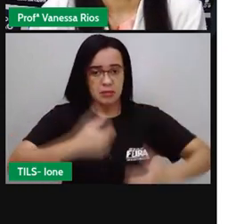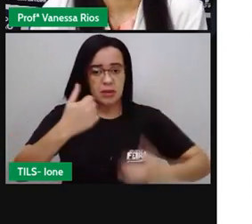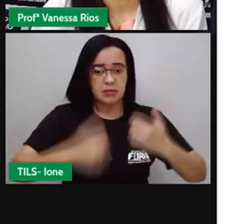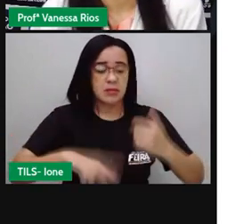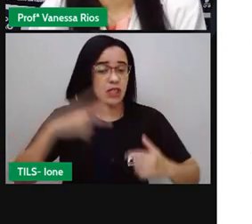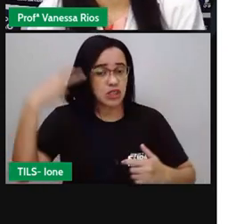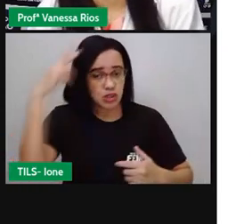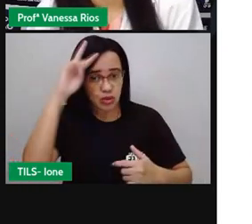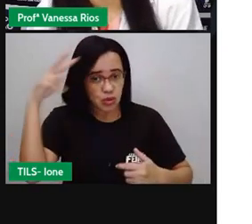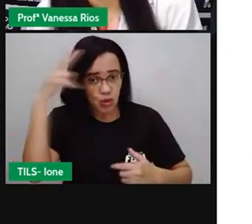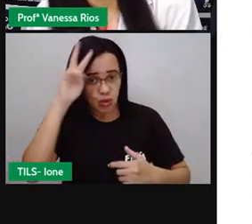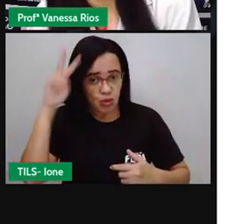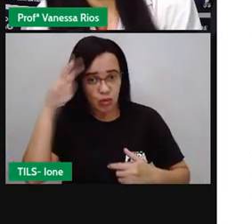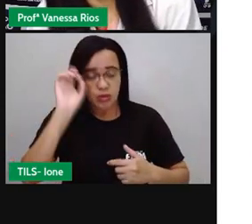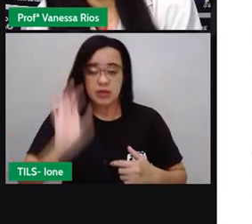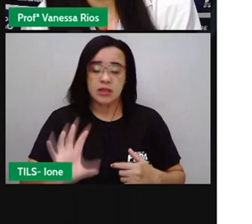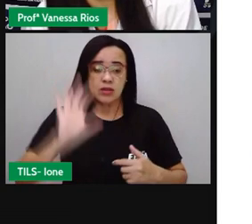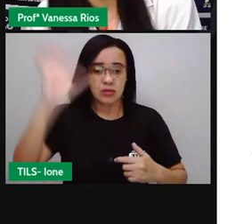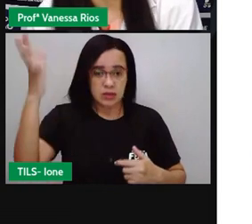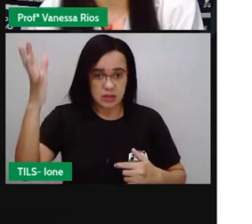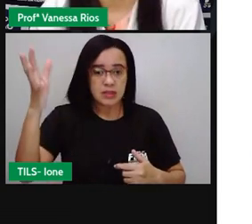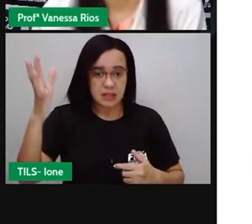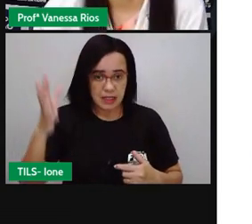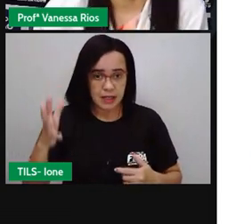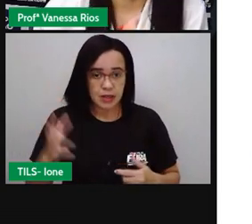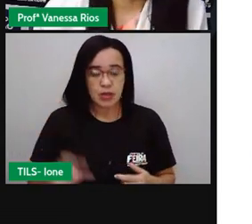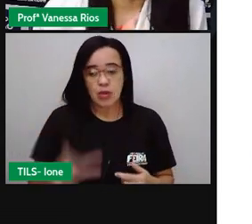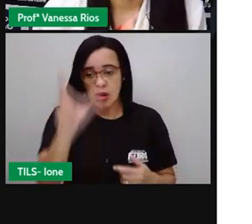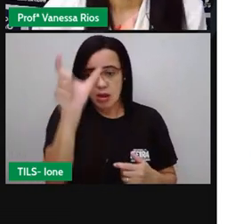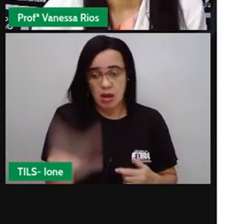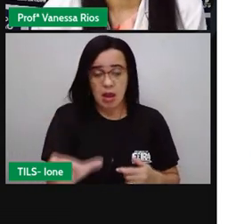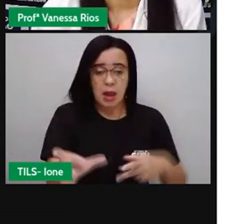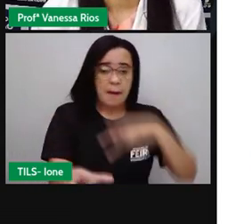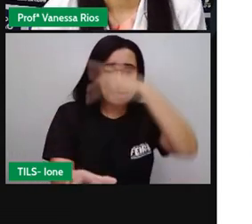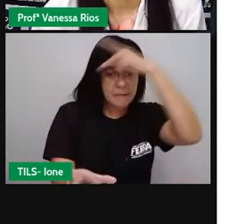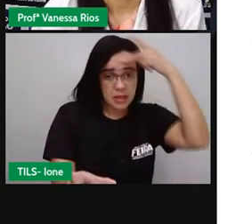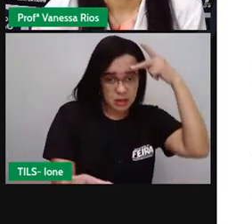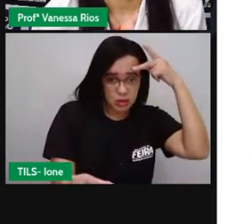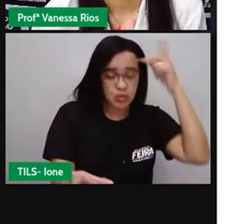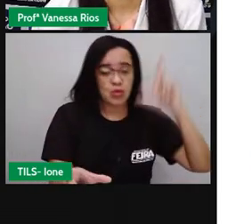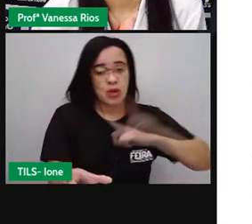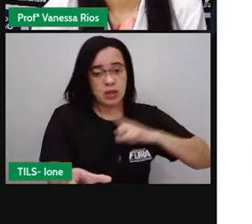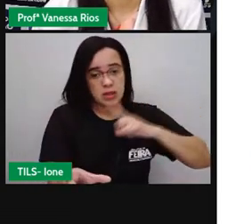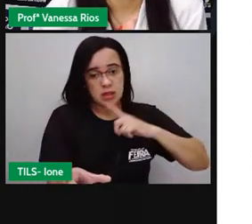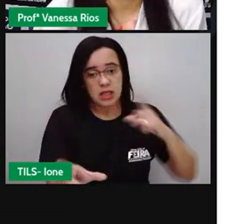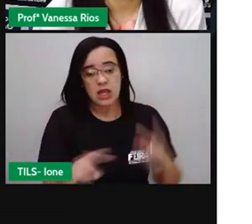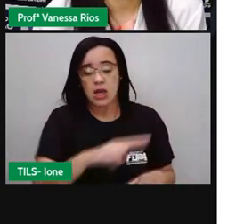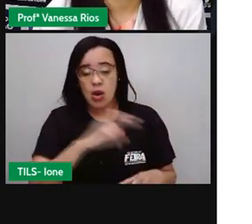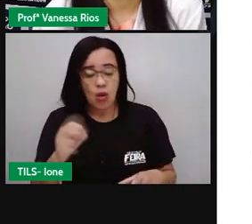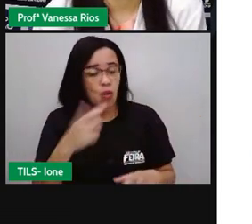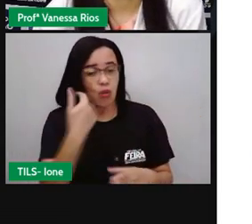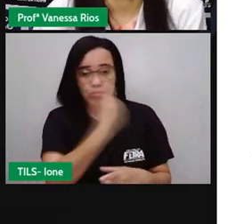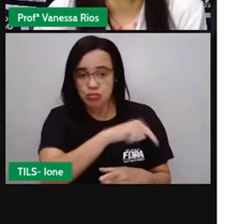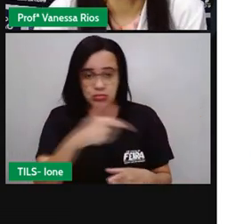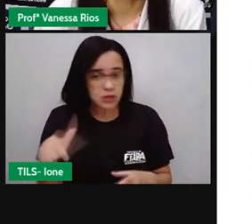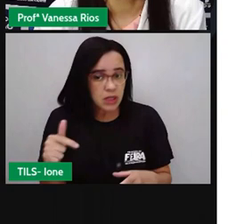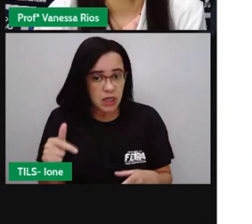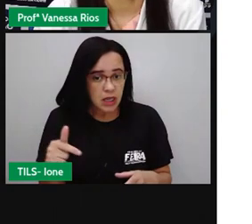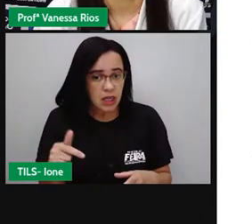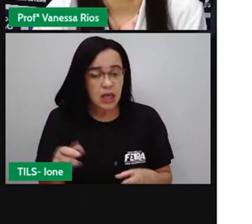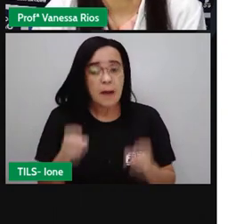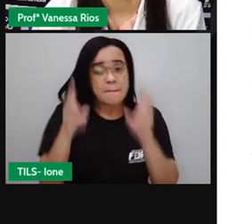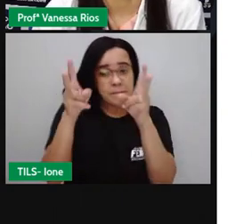que pode estar envolvendo aí quem escreve ou não, vai ter também a percepção, vai ter um ponto de